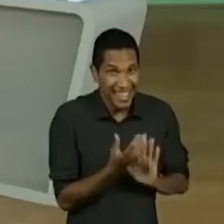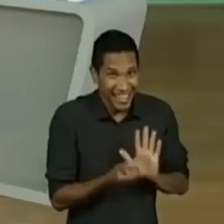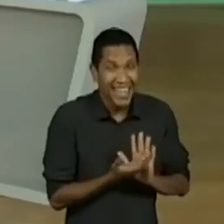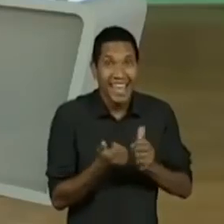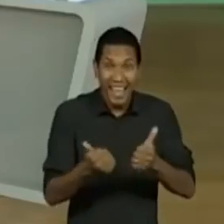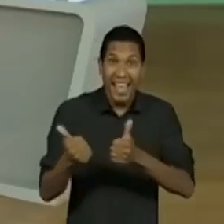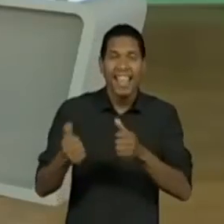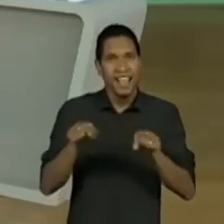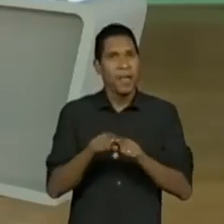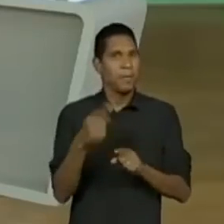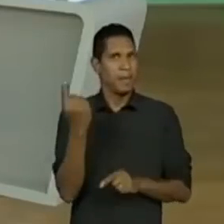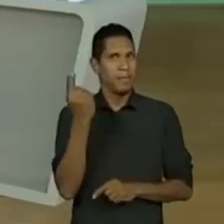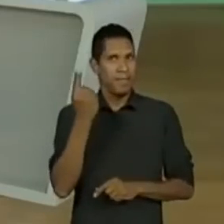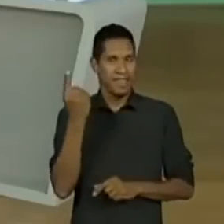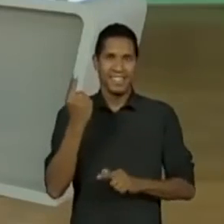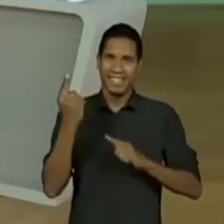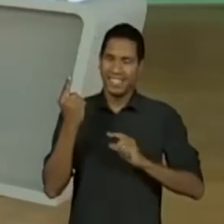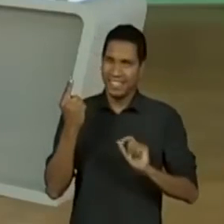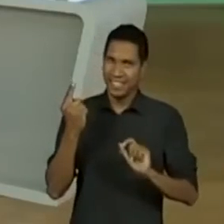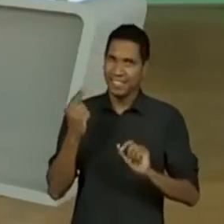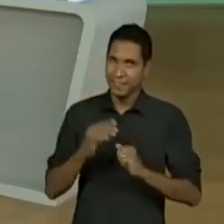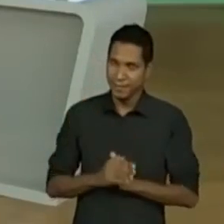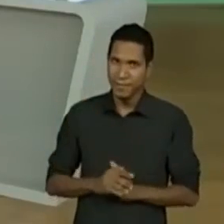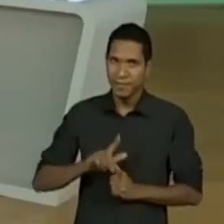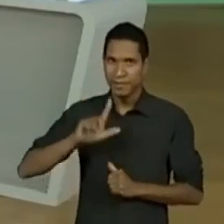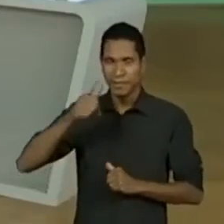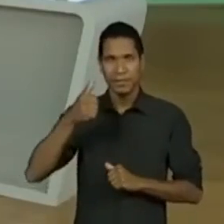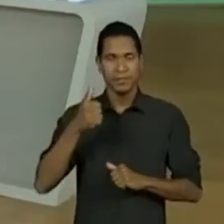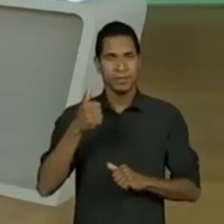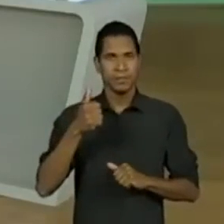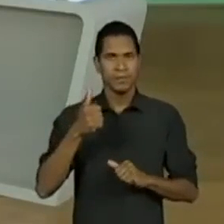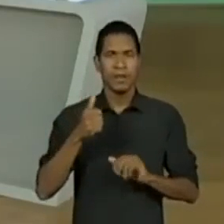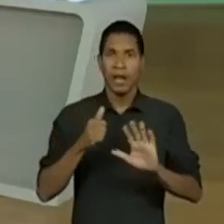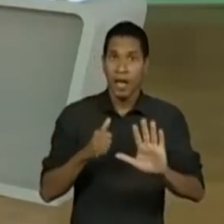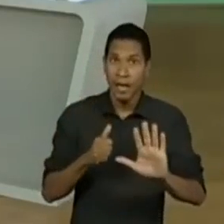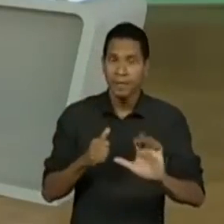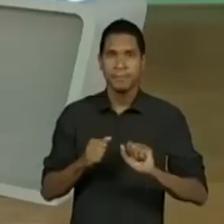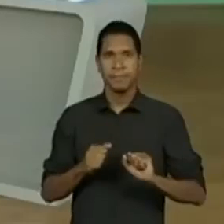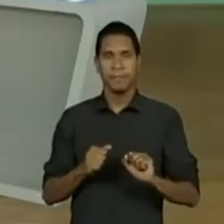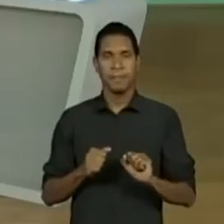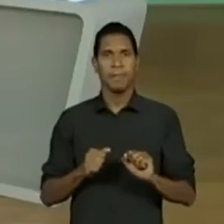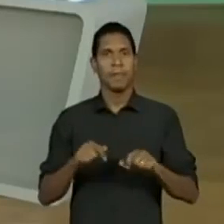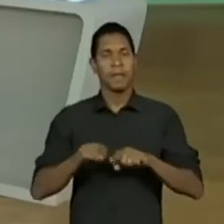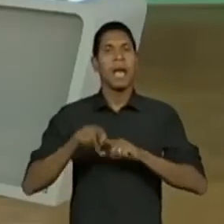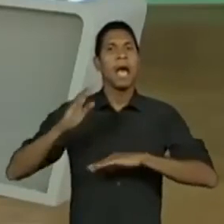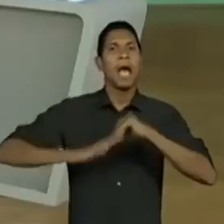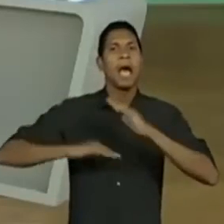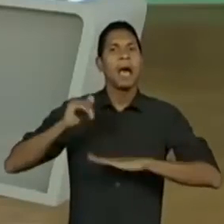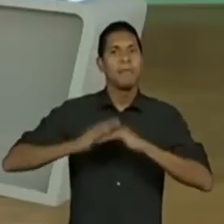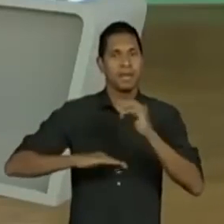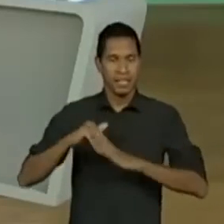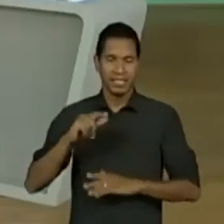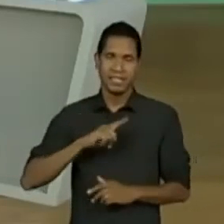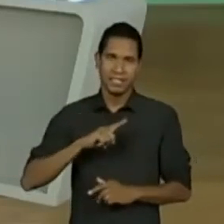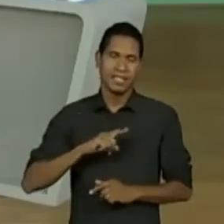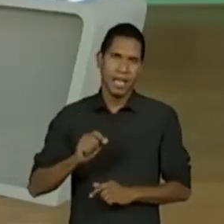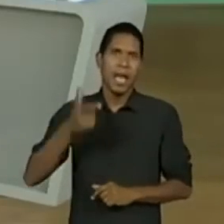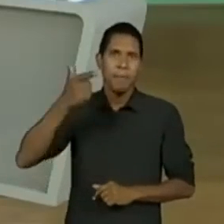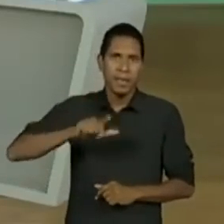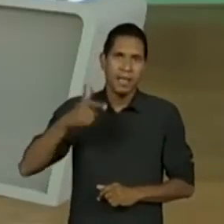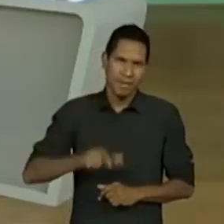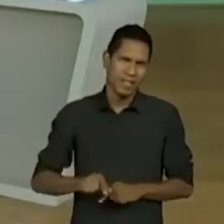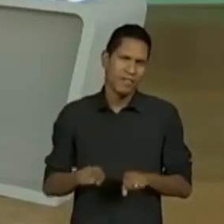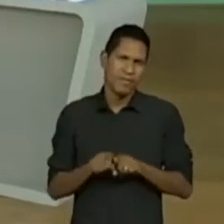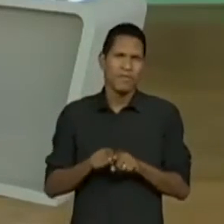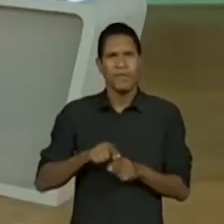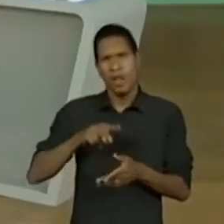primeiro eu vou para a habilidade, e depois a gente conversa. Ah, só mais um detalhe. Nas habilidades, como elas se repetem, eu só lerei